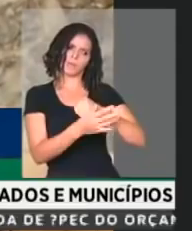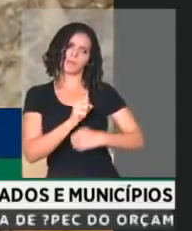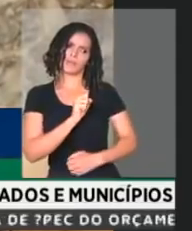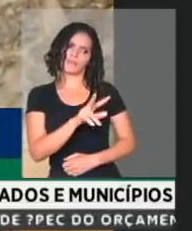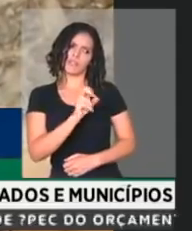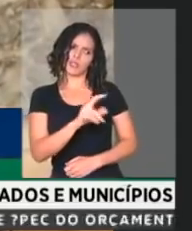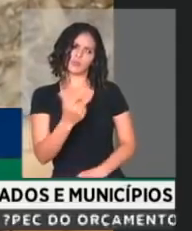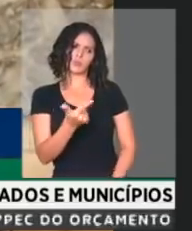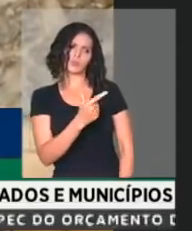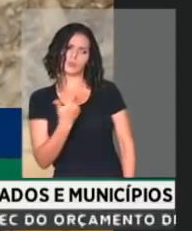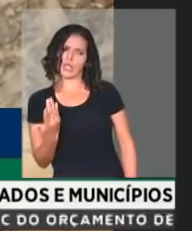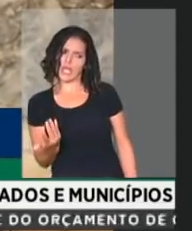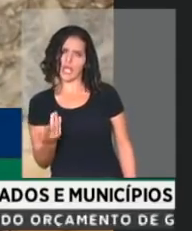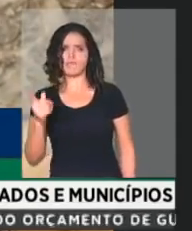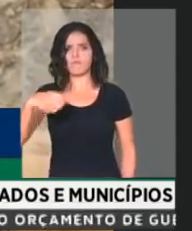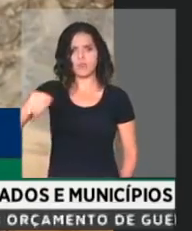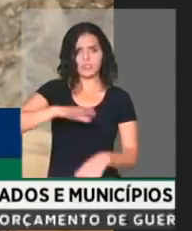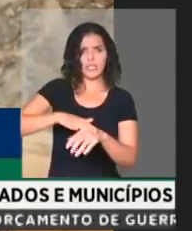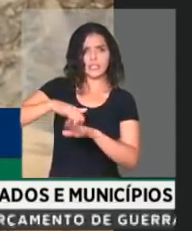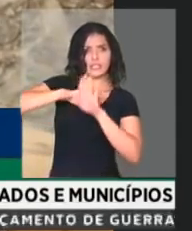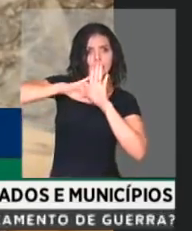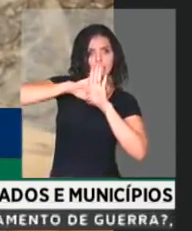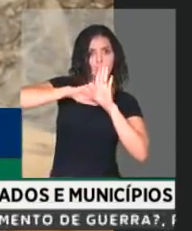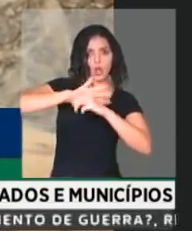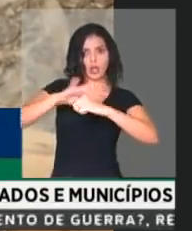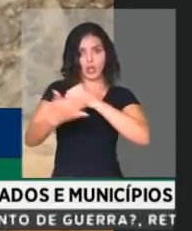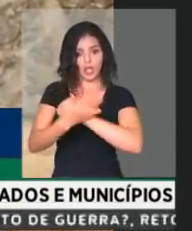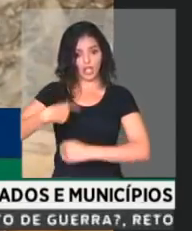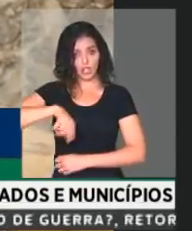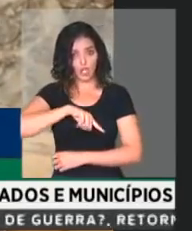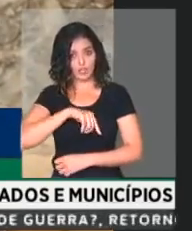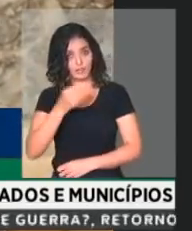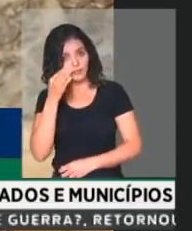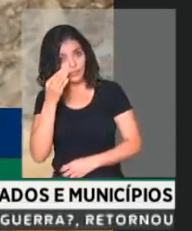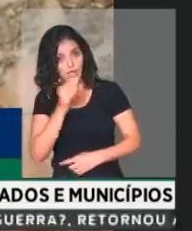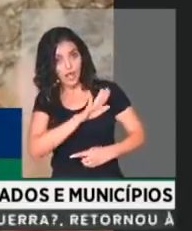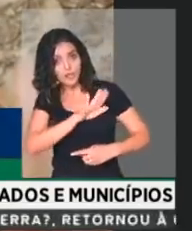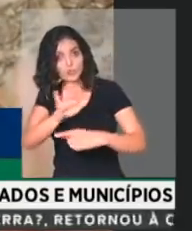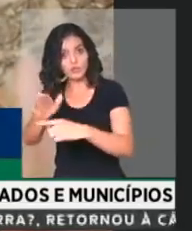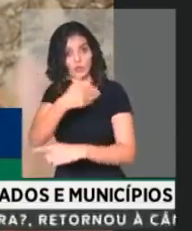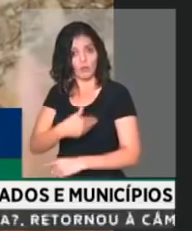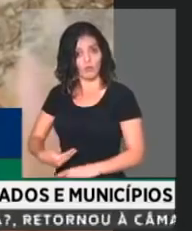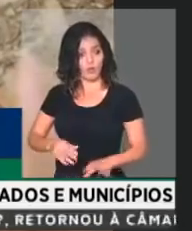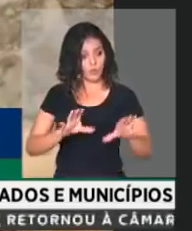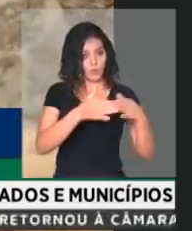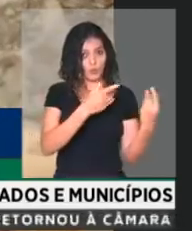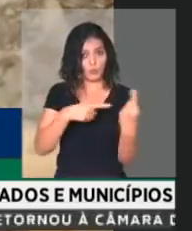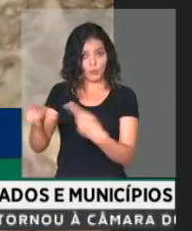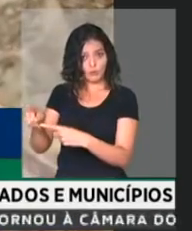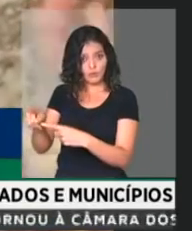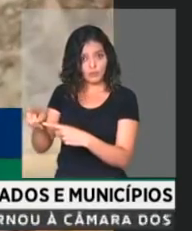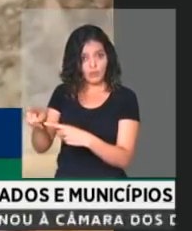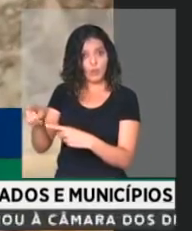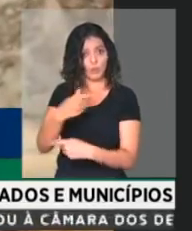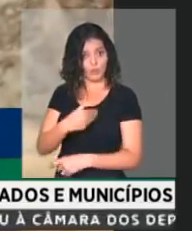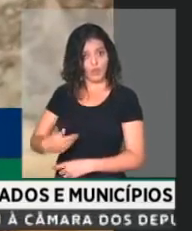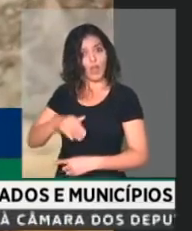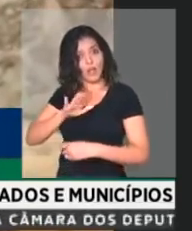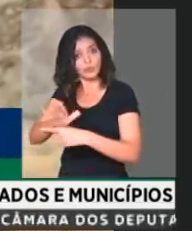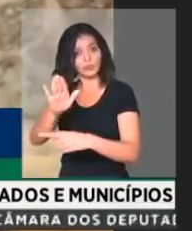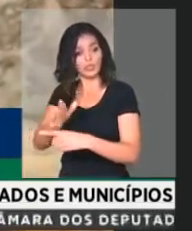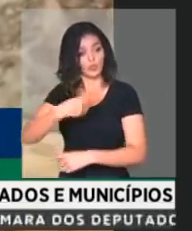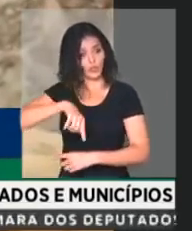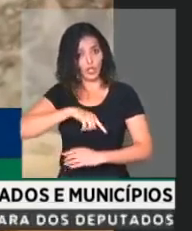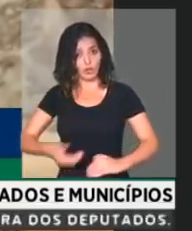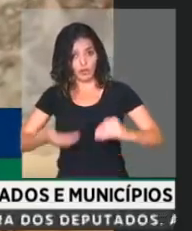ideologizando essa pandemia. Nós estamos tentando ajudar o governo. A oposição tenta ajudar o governo. O Congresso tenta ajudar o